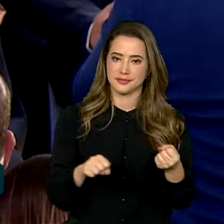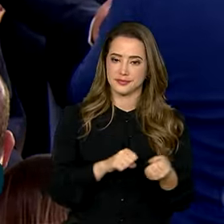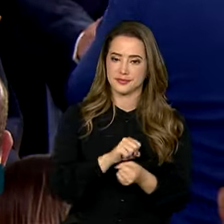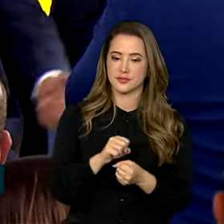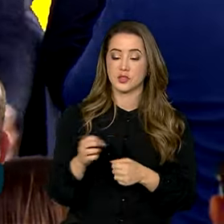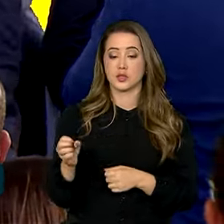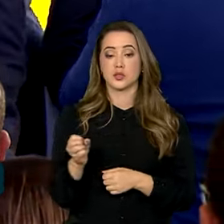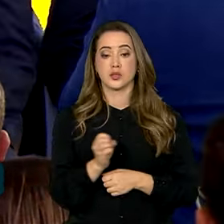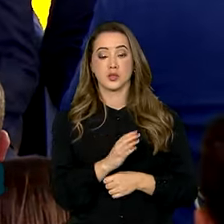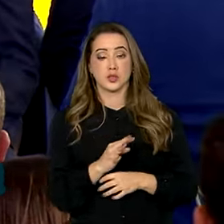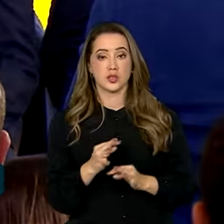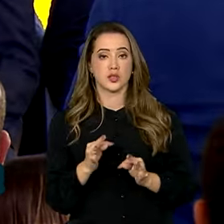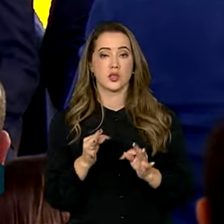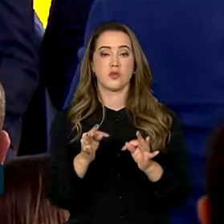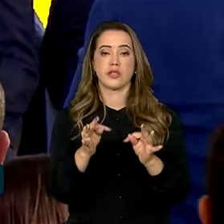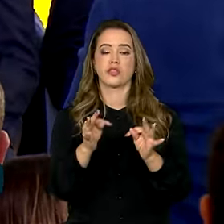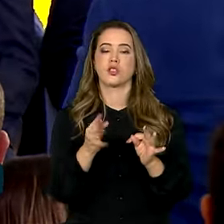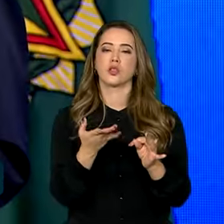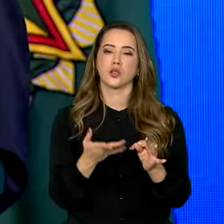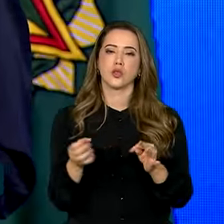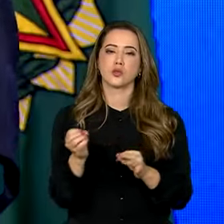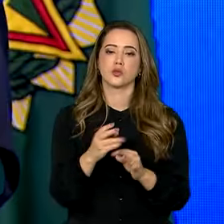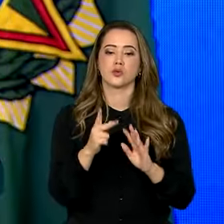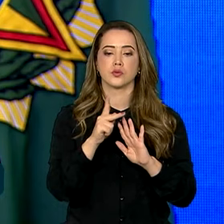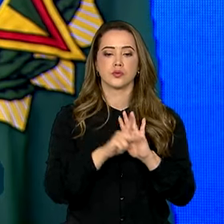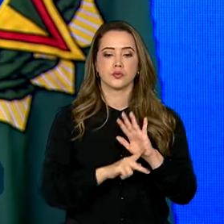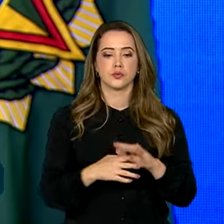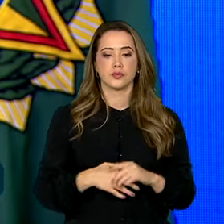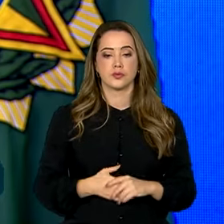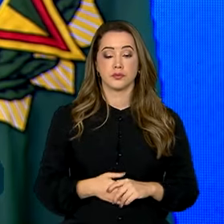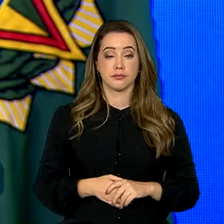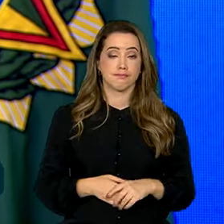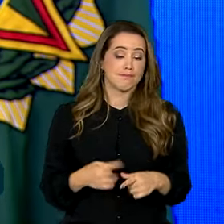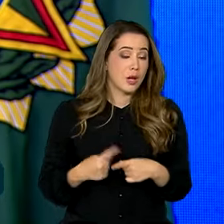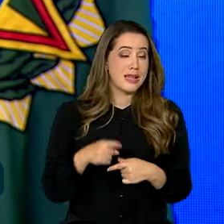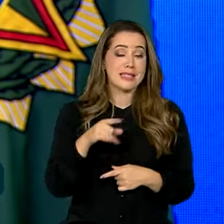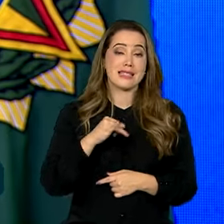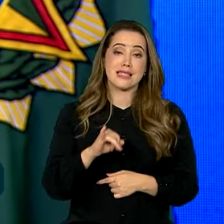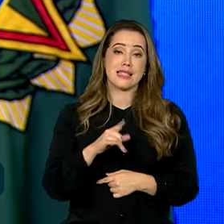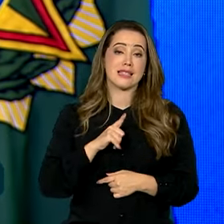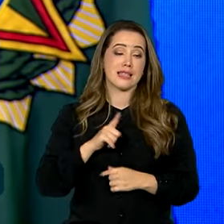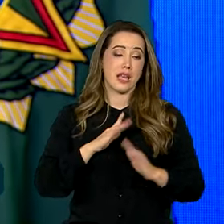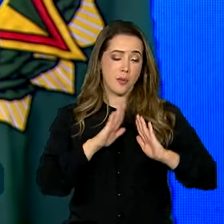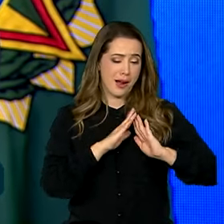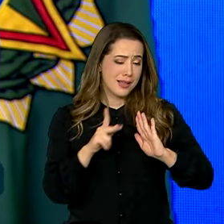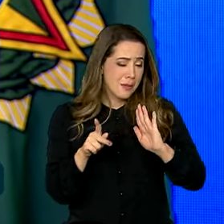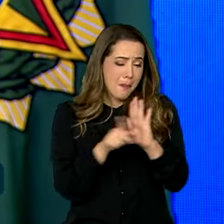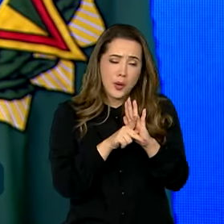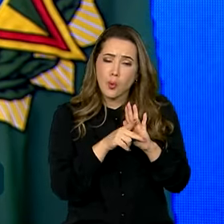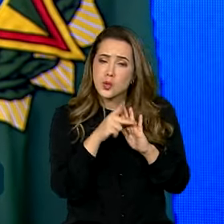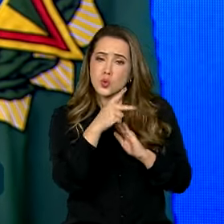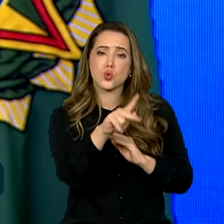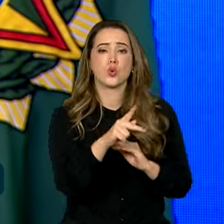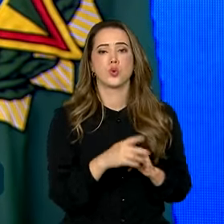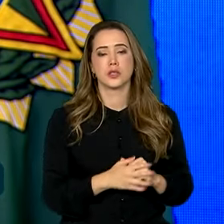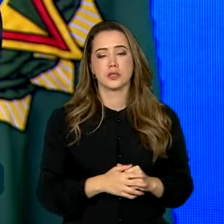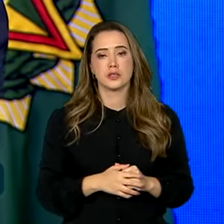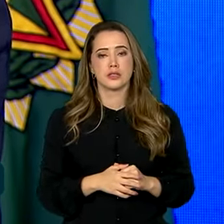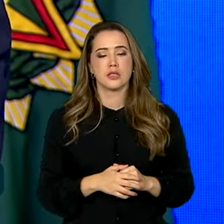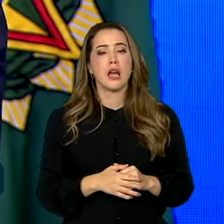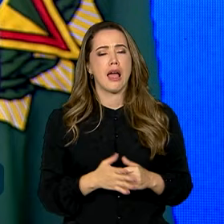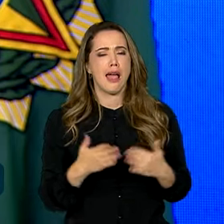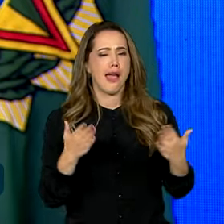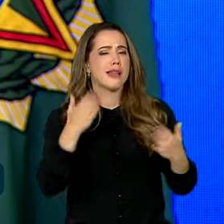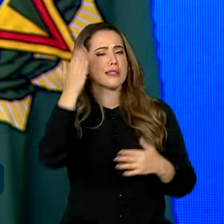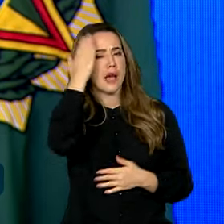e a inovação nos novos projetos. Ter uma casa é você ter um ninho seu. É você saber que